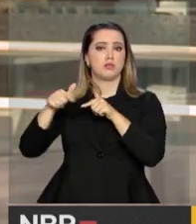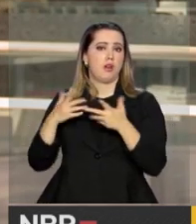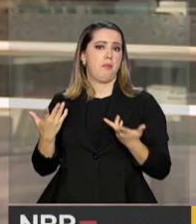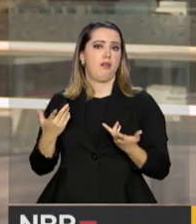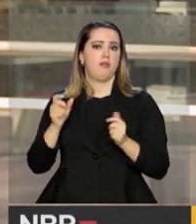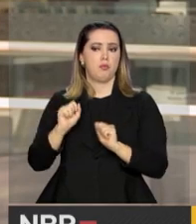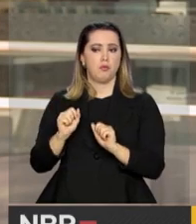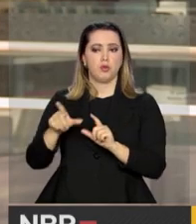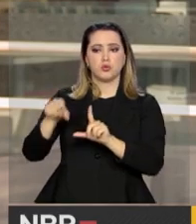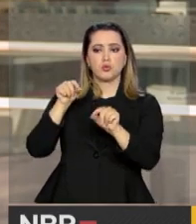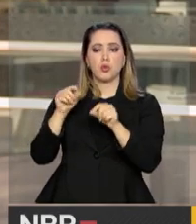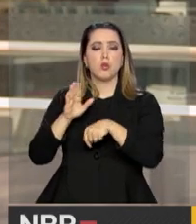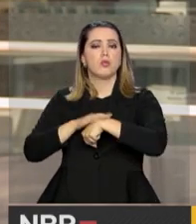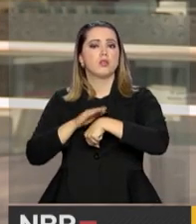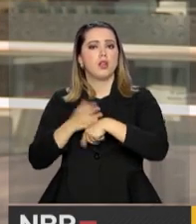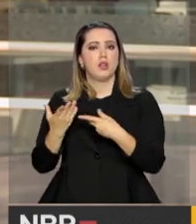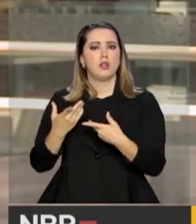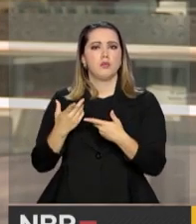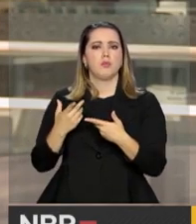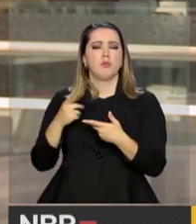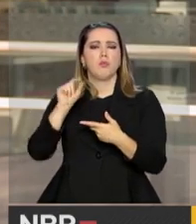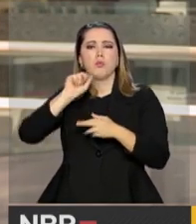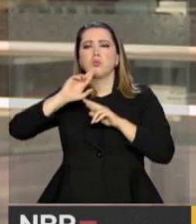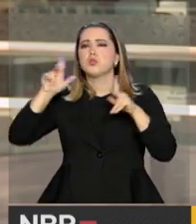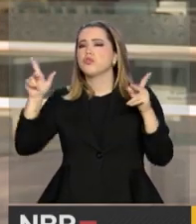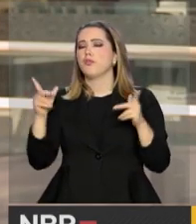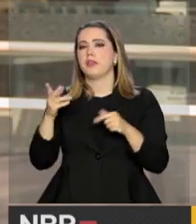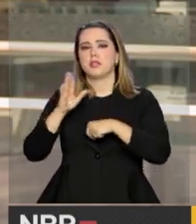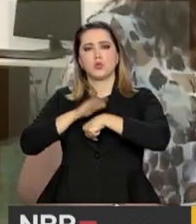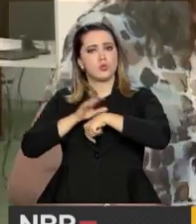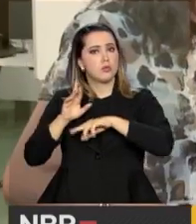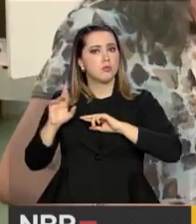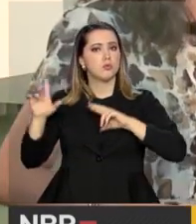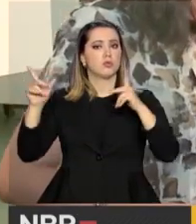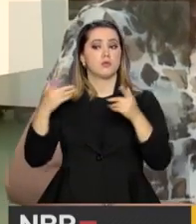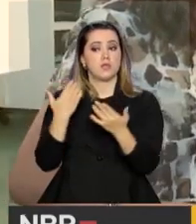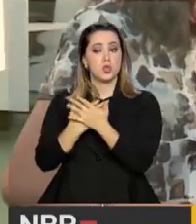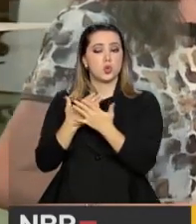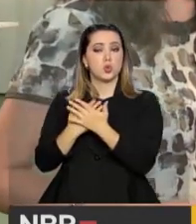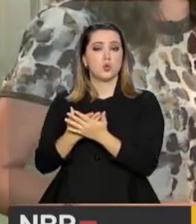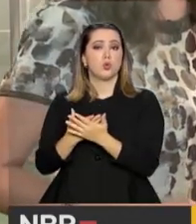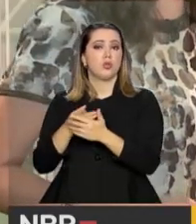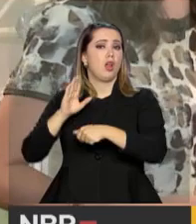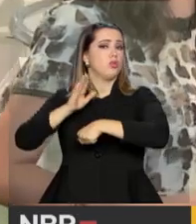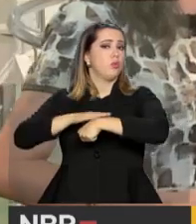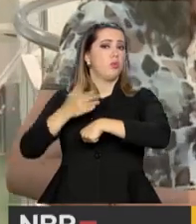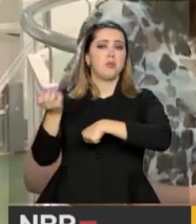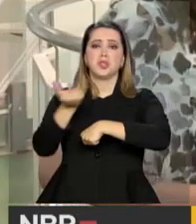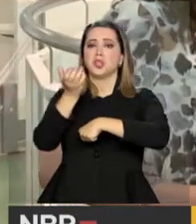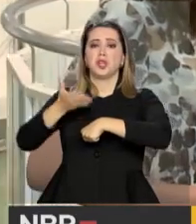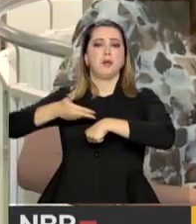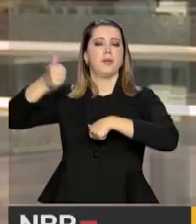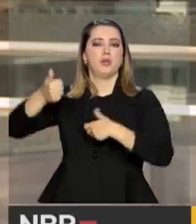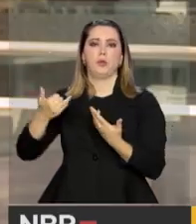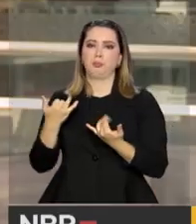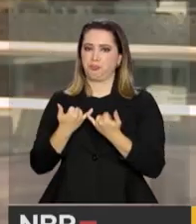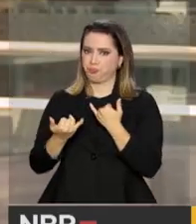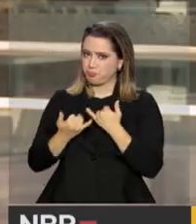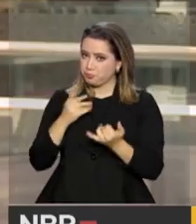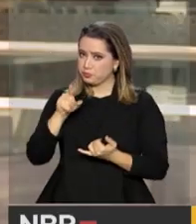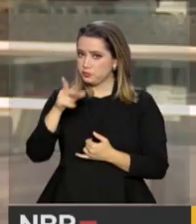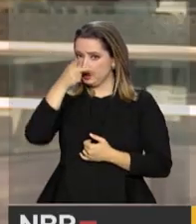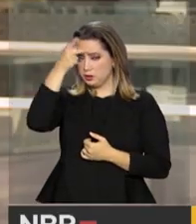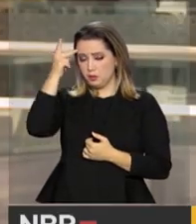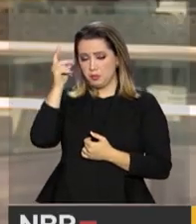né? Ele consegue, na famosa temporalidade, né? Estudar no momento em que ele se sente melhor para o estudo, né? Quando ele se